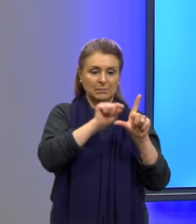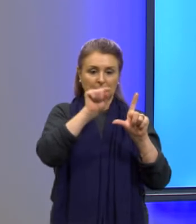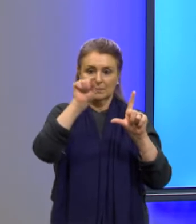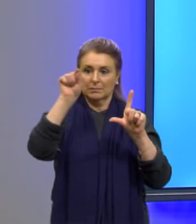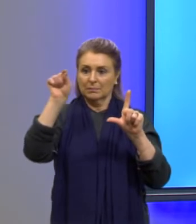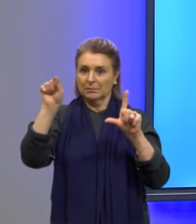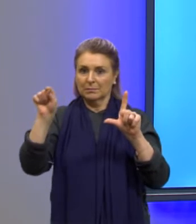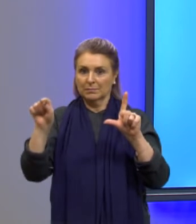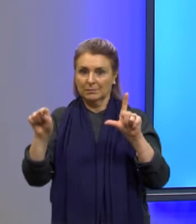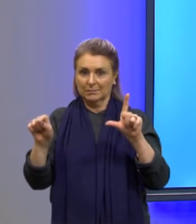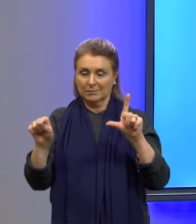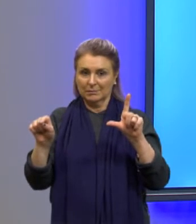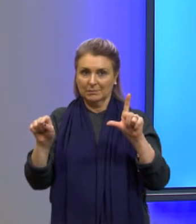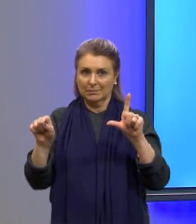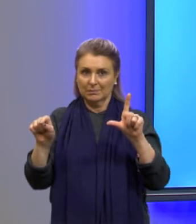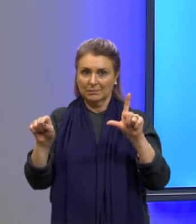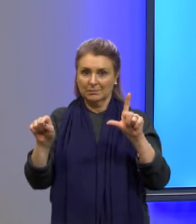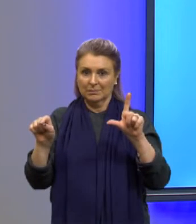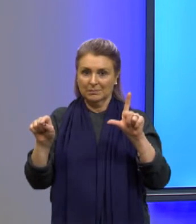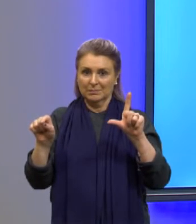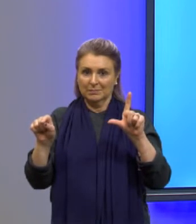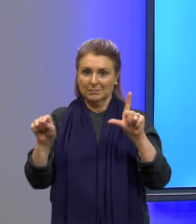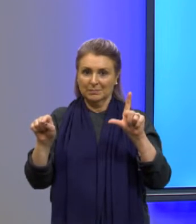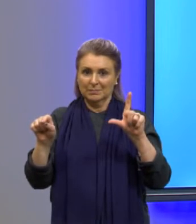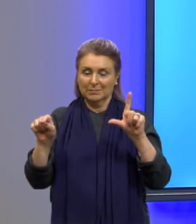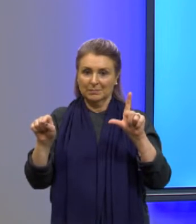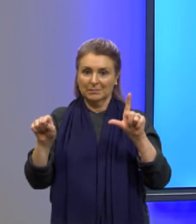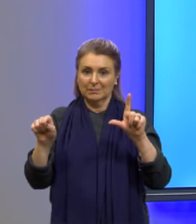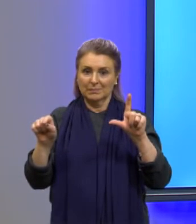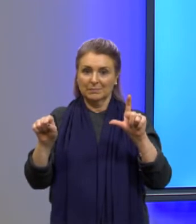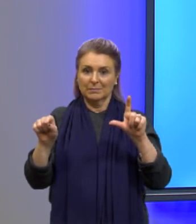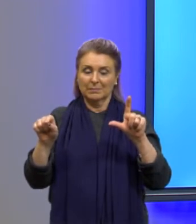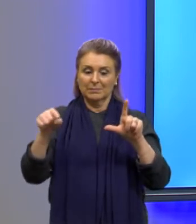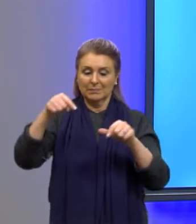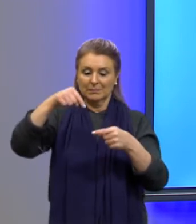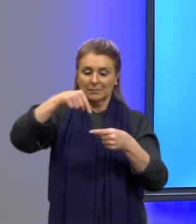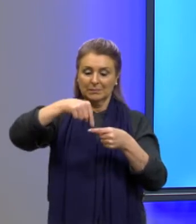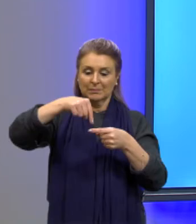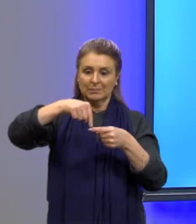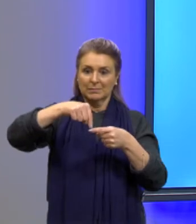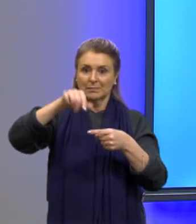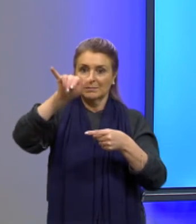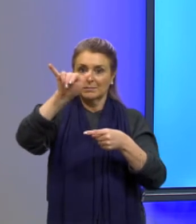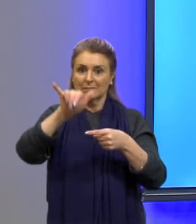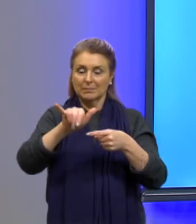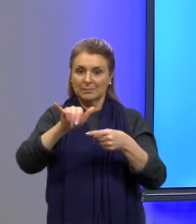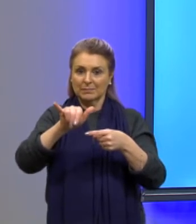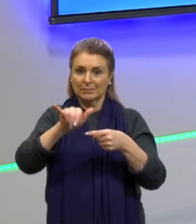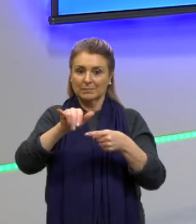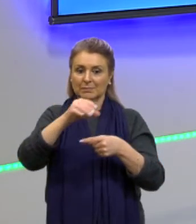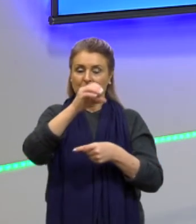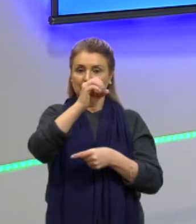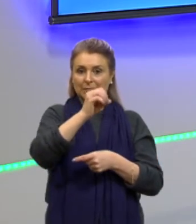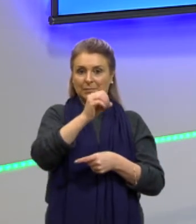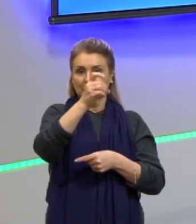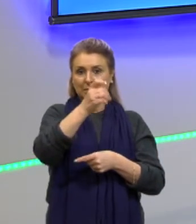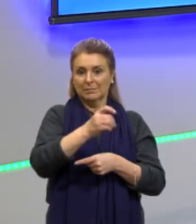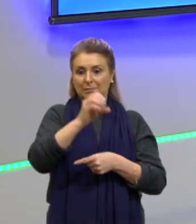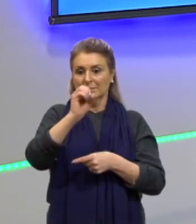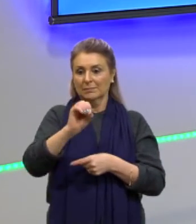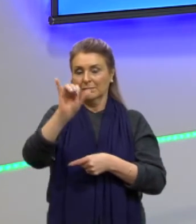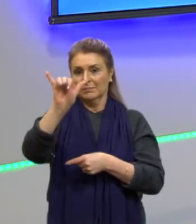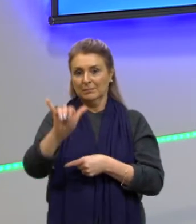jogou e caiu lá no meu eixo de simetria, no meu eixo Y, desculpa. zero para X e zero para Y.